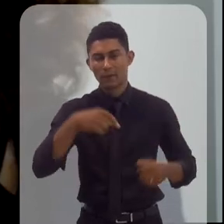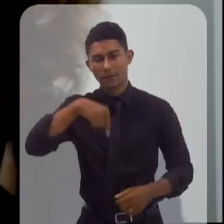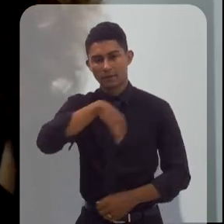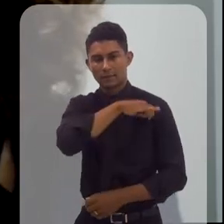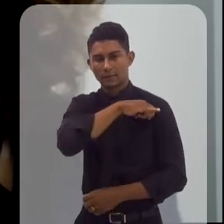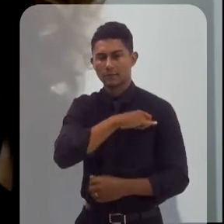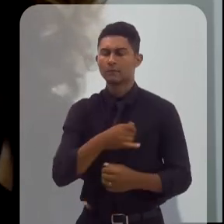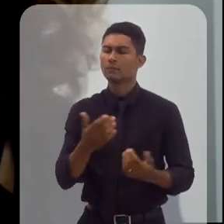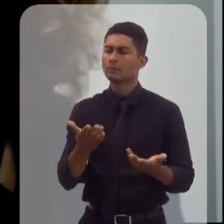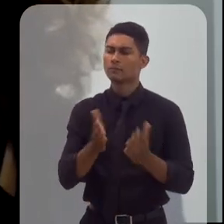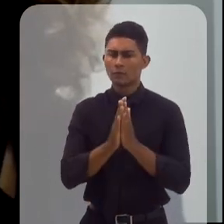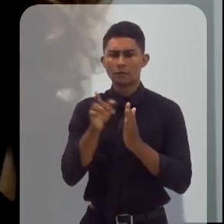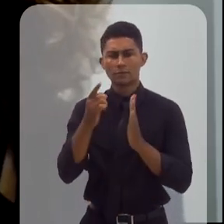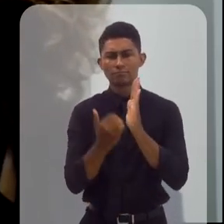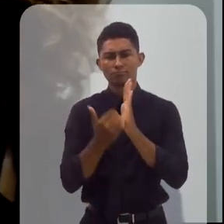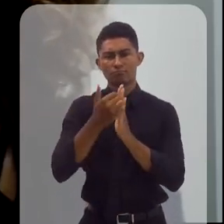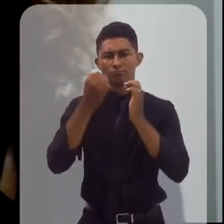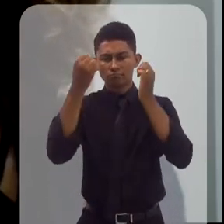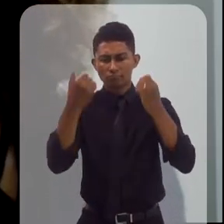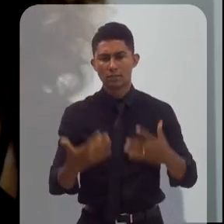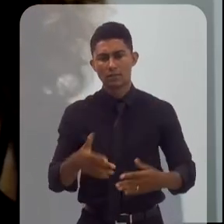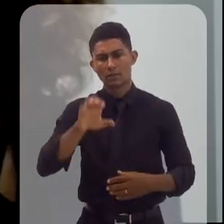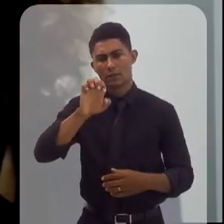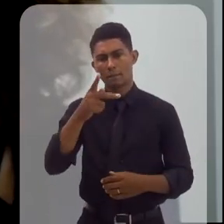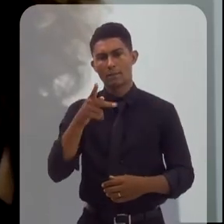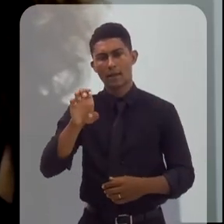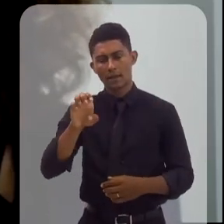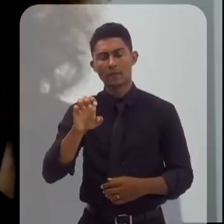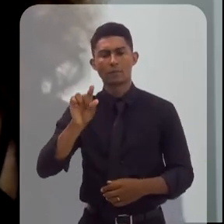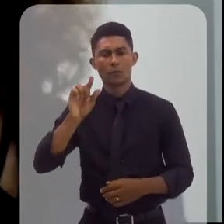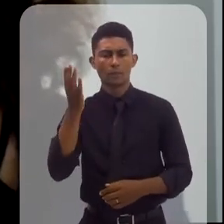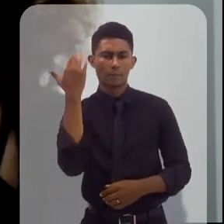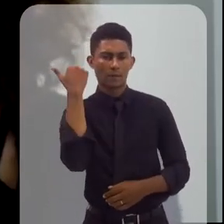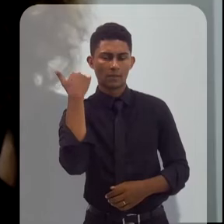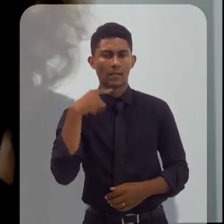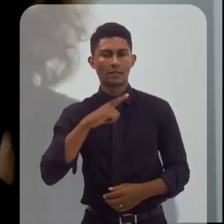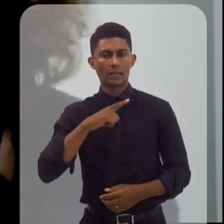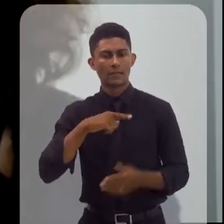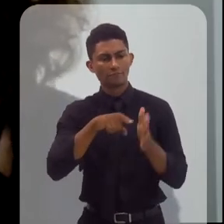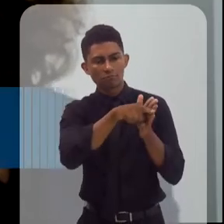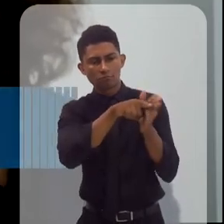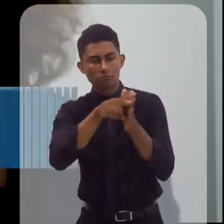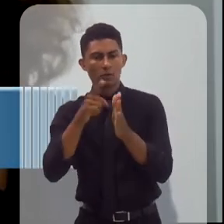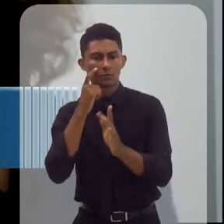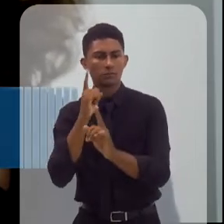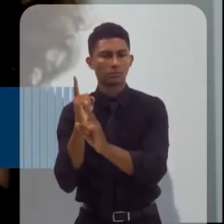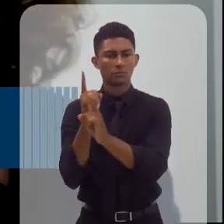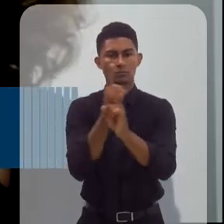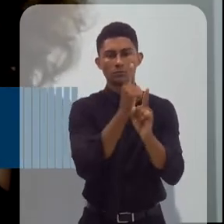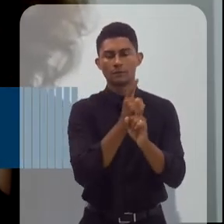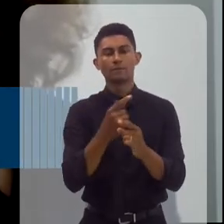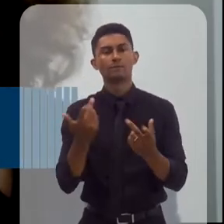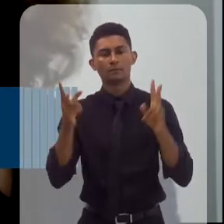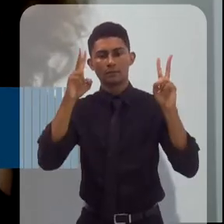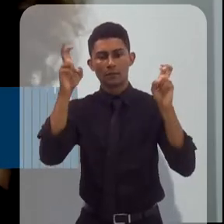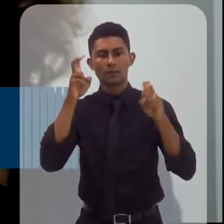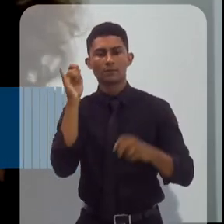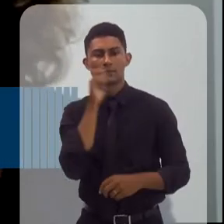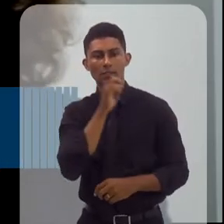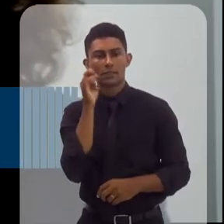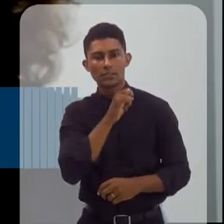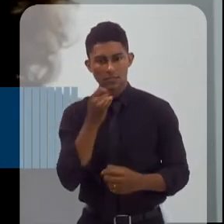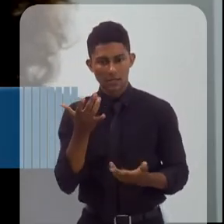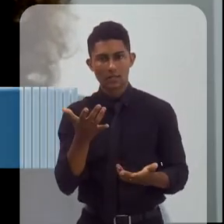Janeiro, queria que você falasse um pouquinho dos estudos da EPE. Recentemente, foi elaborado um roadmap que traz essa temática da energia eólica